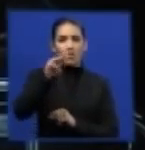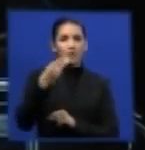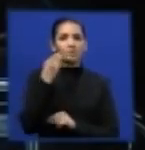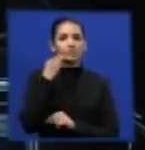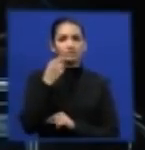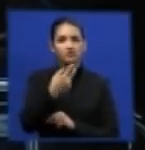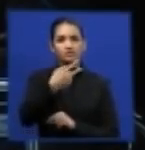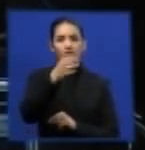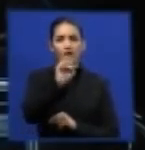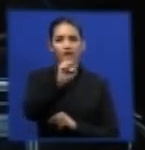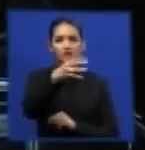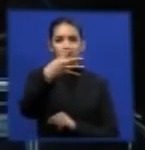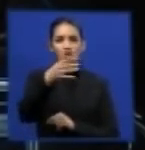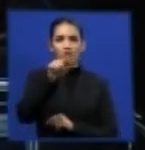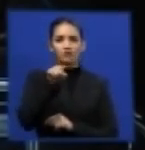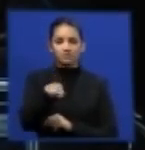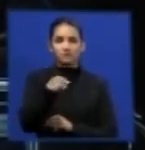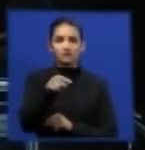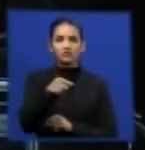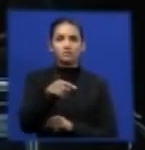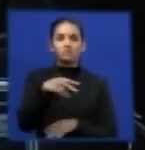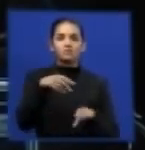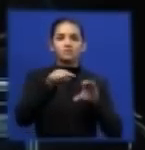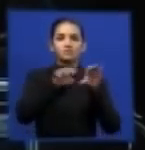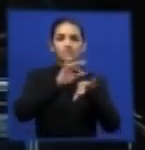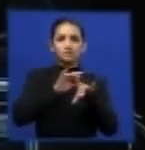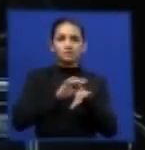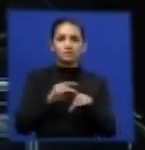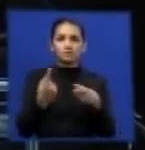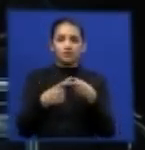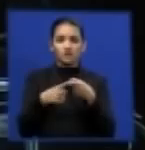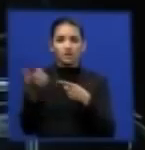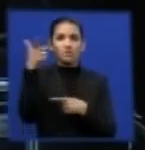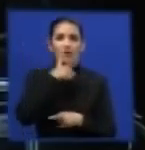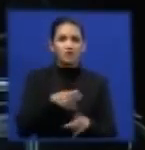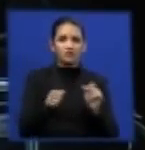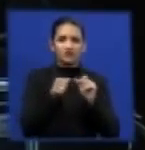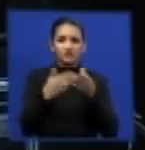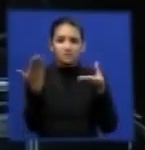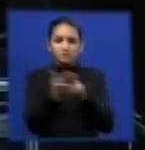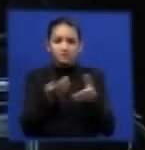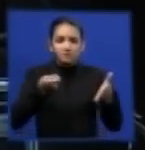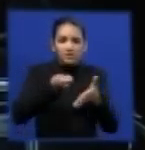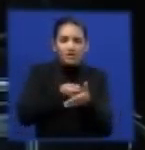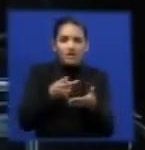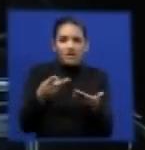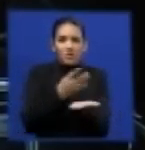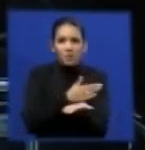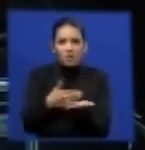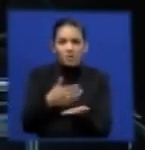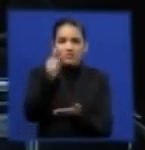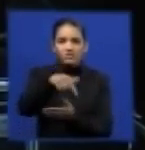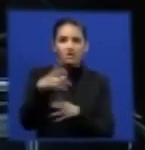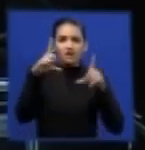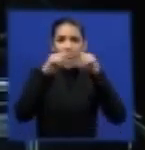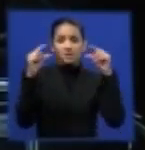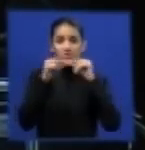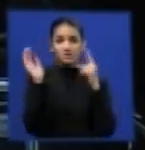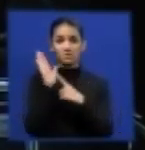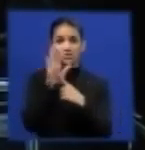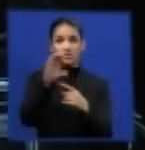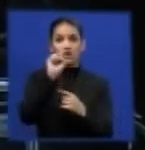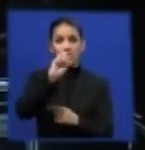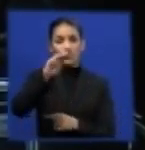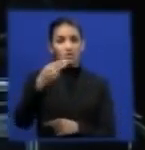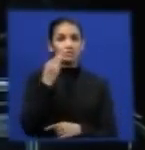Os pneus, para conseguirem suspender uma ação judicial que eles ingressaram em Brasília, eles demonstraram que 8